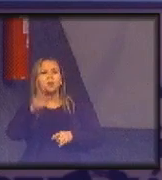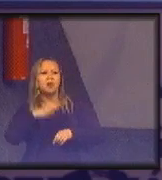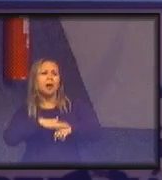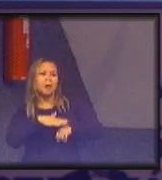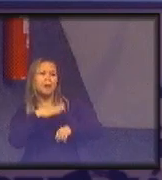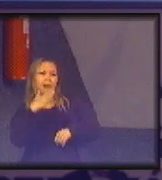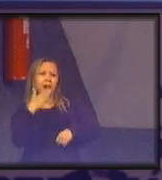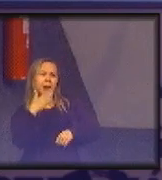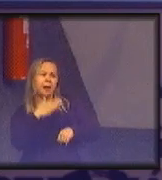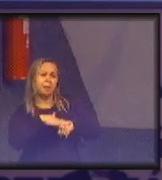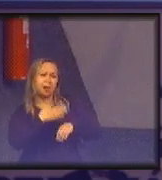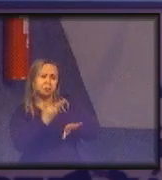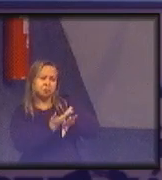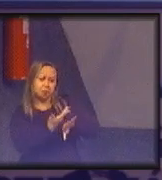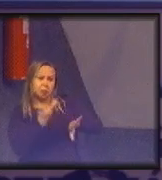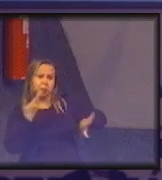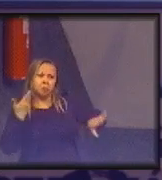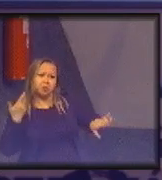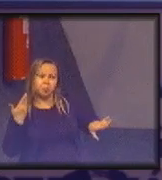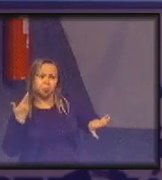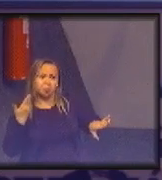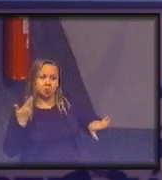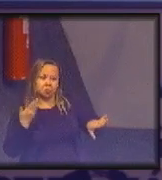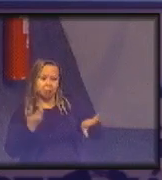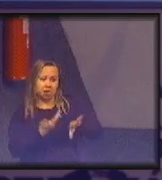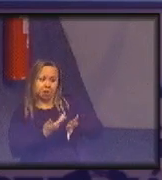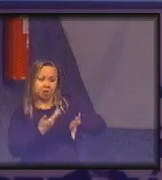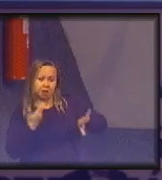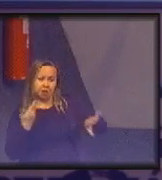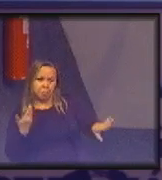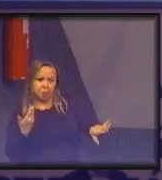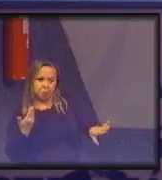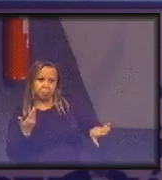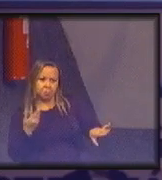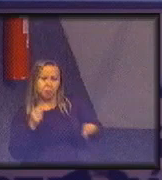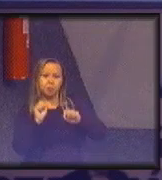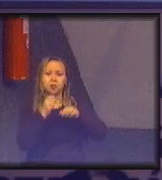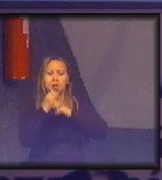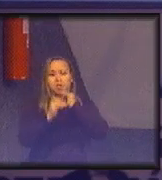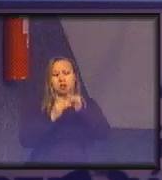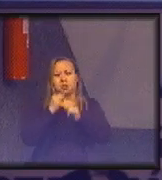de ruptura tão mais contundente que a internet?